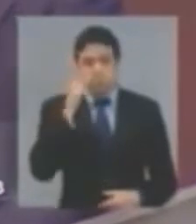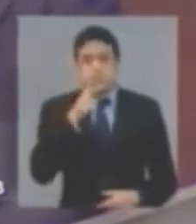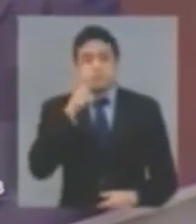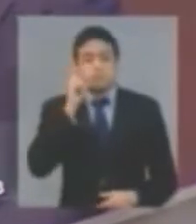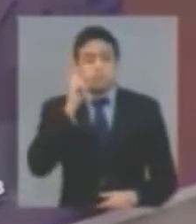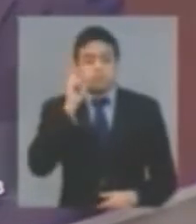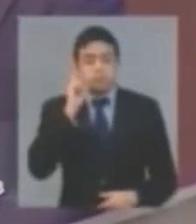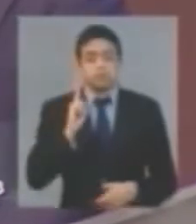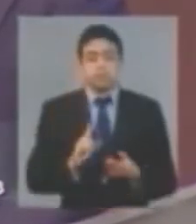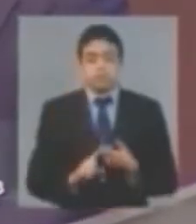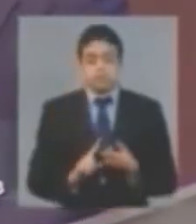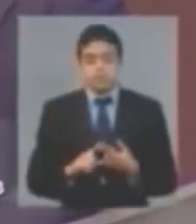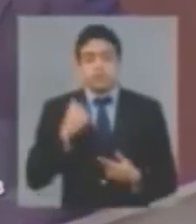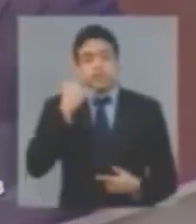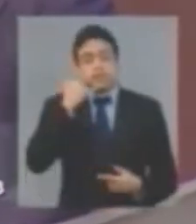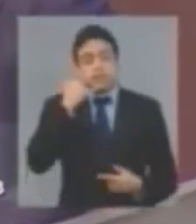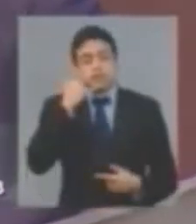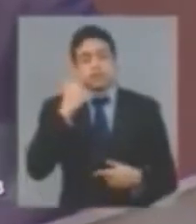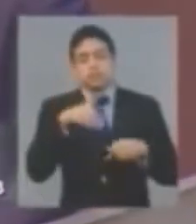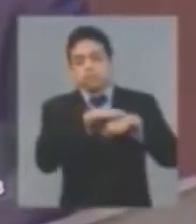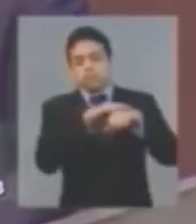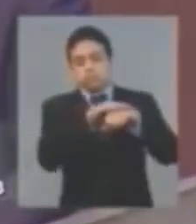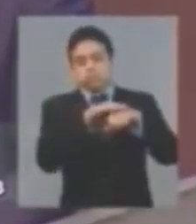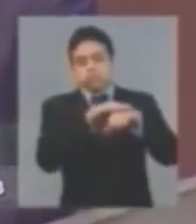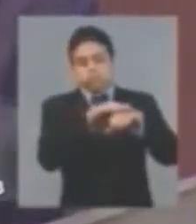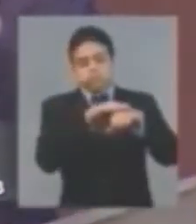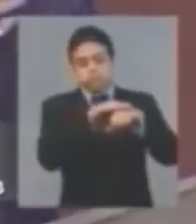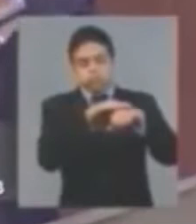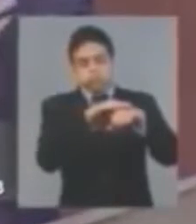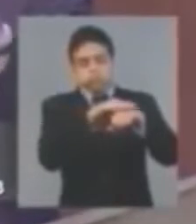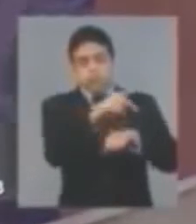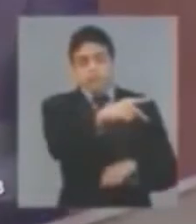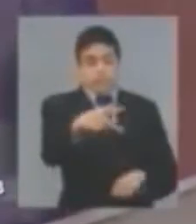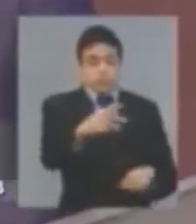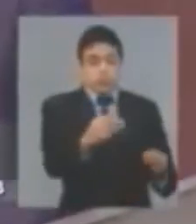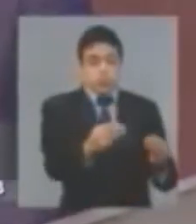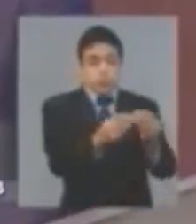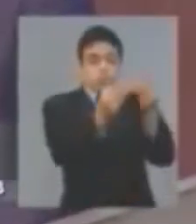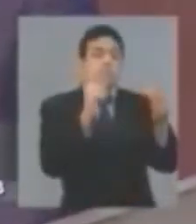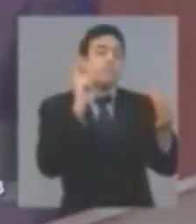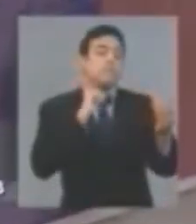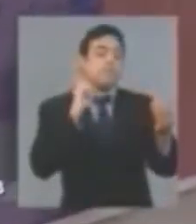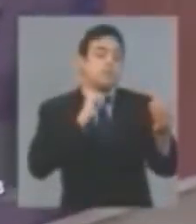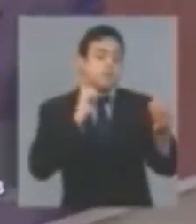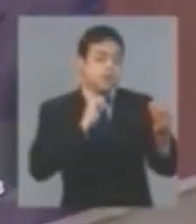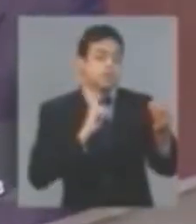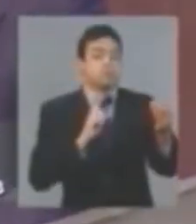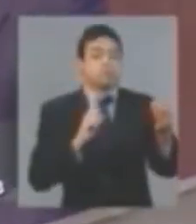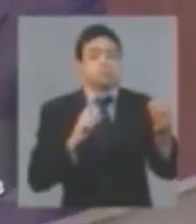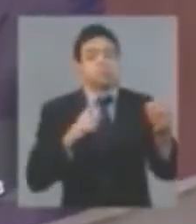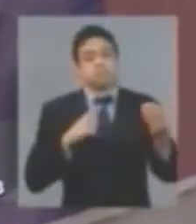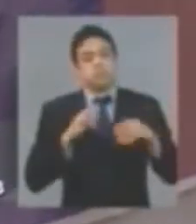mesmo, deputado Mauro Filho, estava ao telefone com o presidente do Clube de Regatas do Flamengo para falar de outros assuntos e destaquei